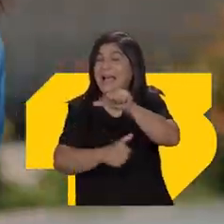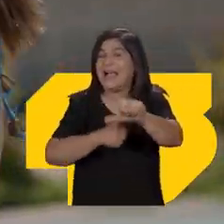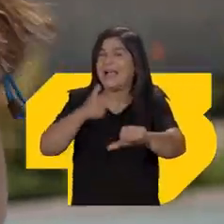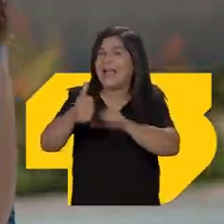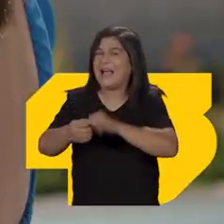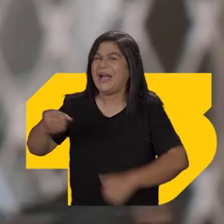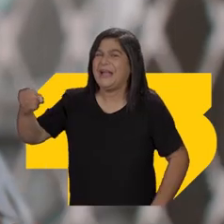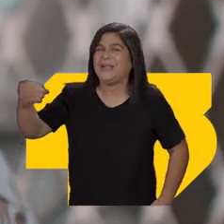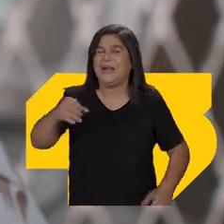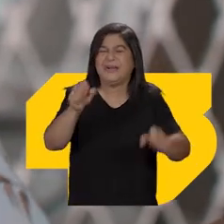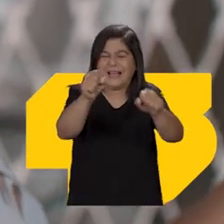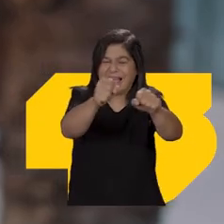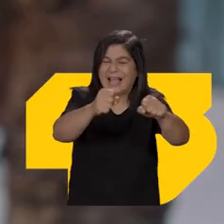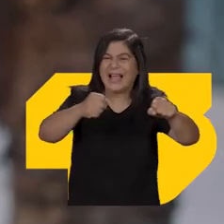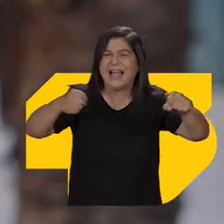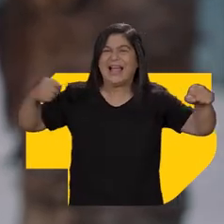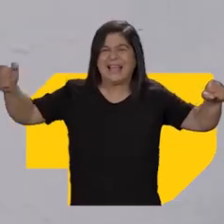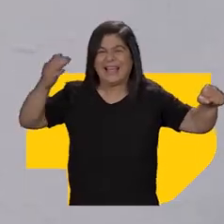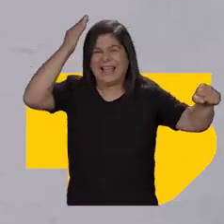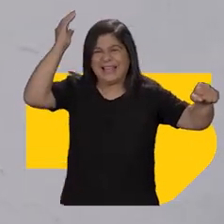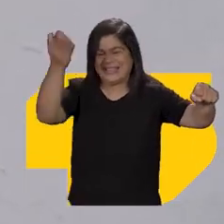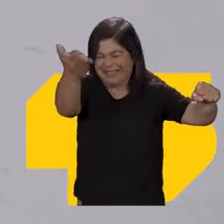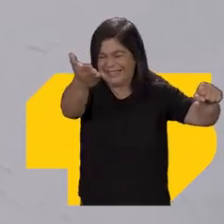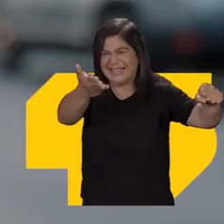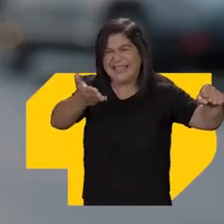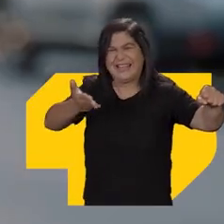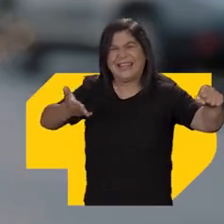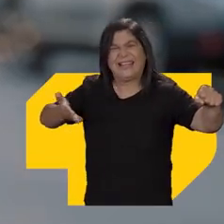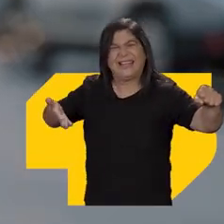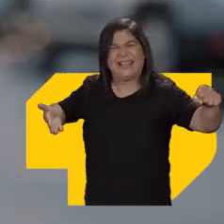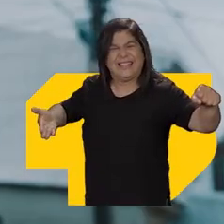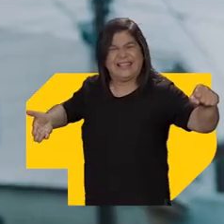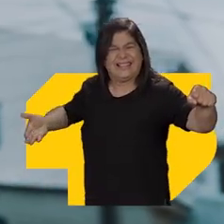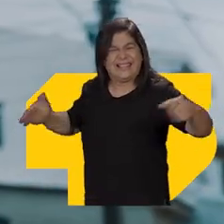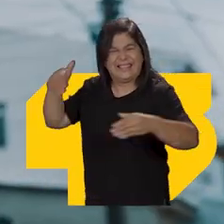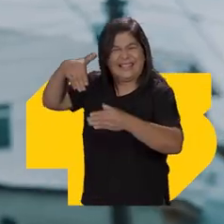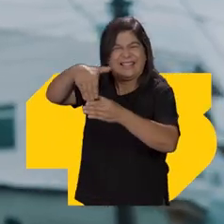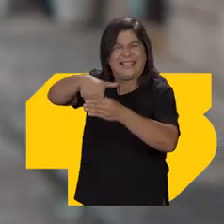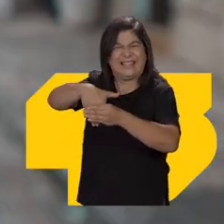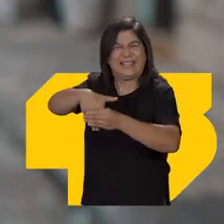Agora é Pedro, meu governador Pode entrar